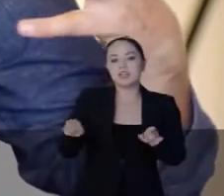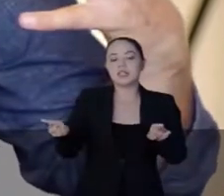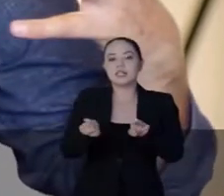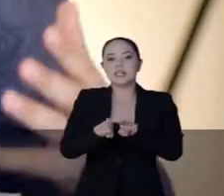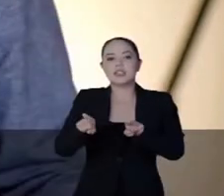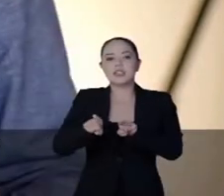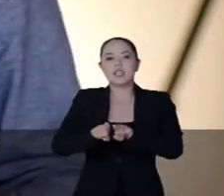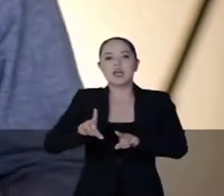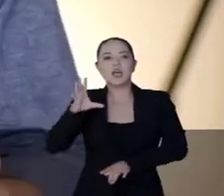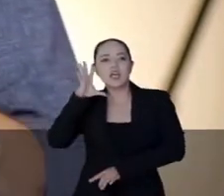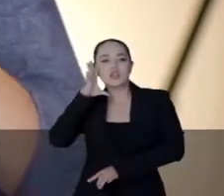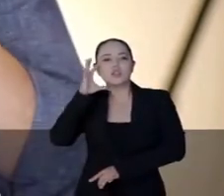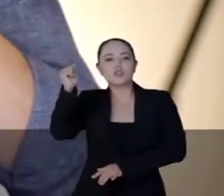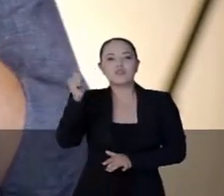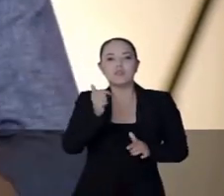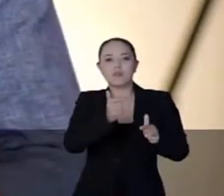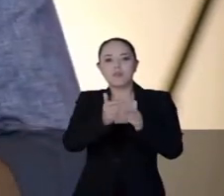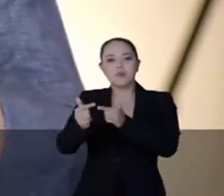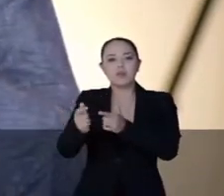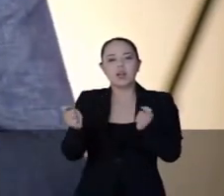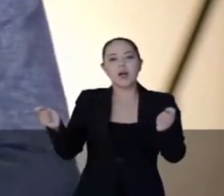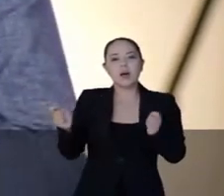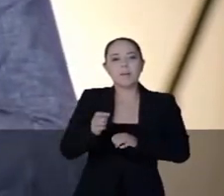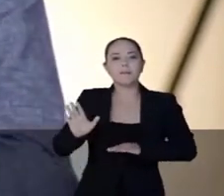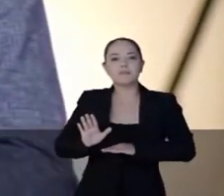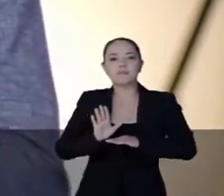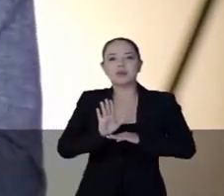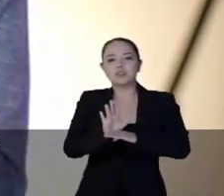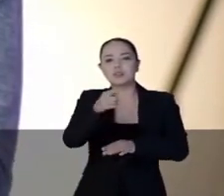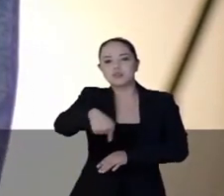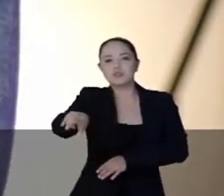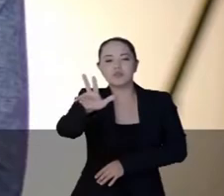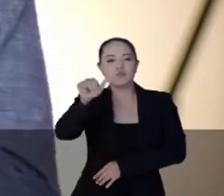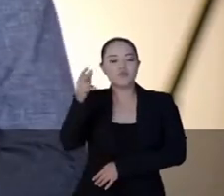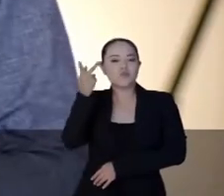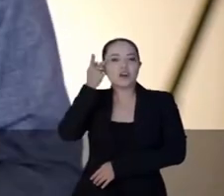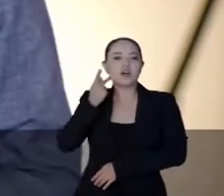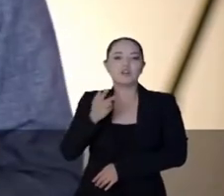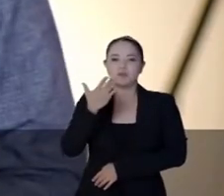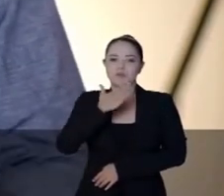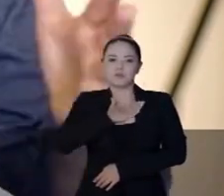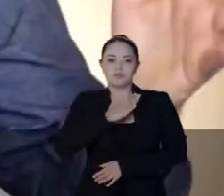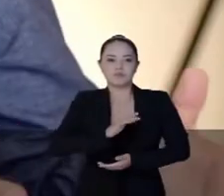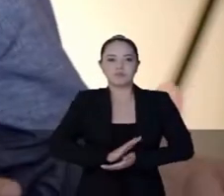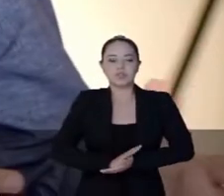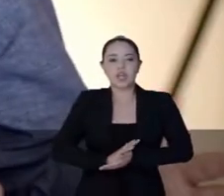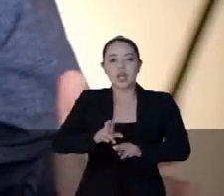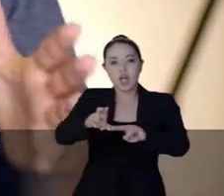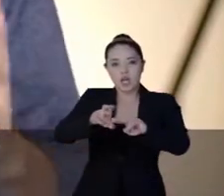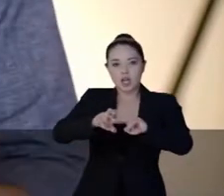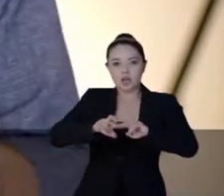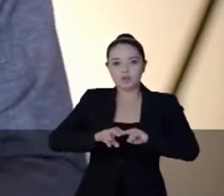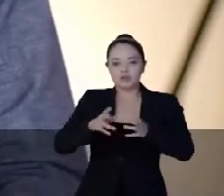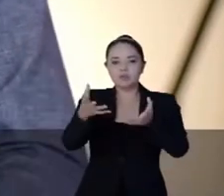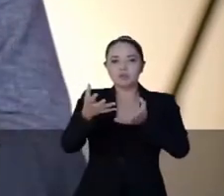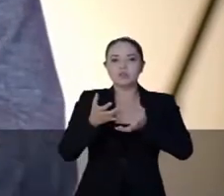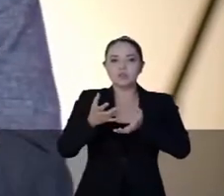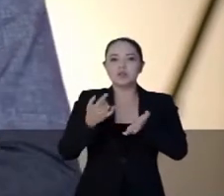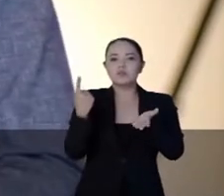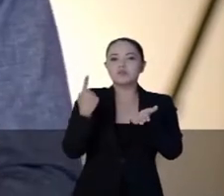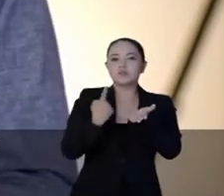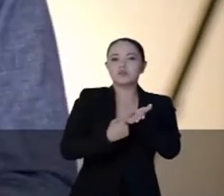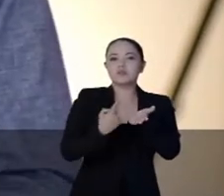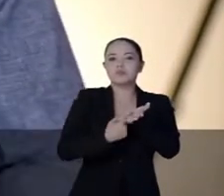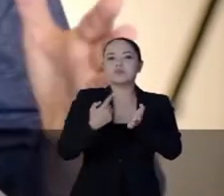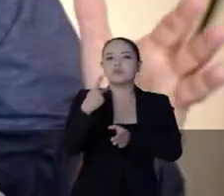E com a independência para que você nunca tenha que se envergonhar de mim. E por isso, quero contar